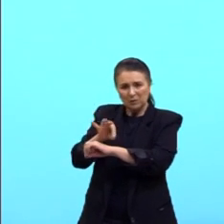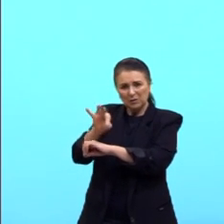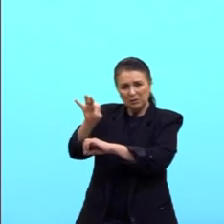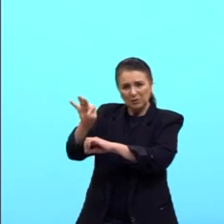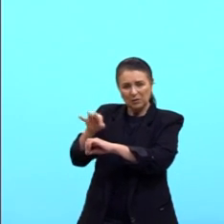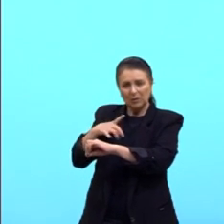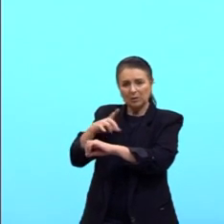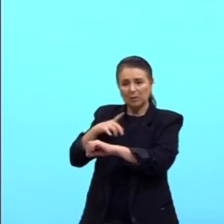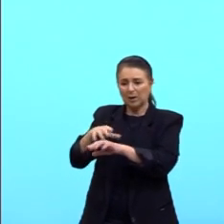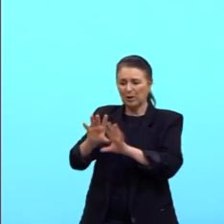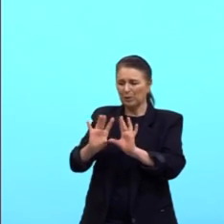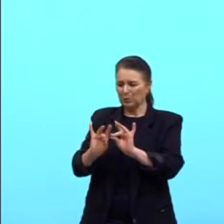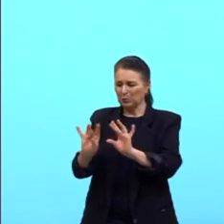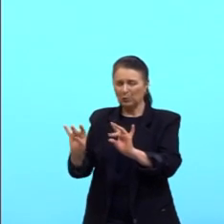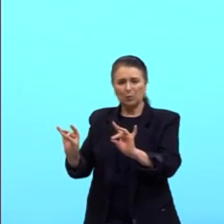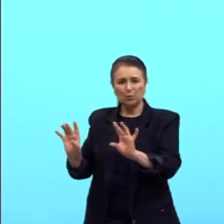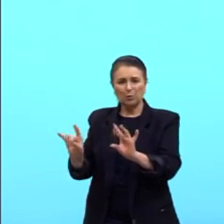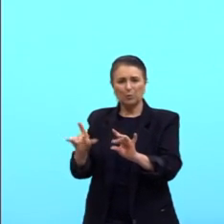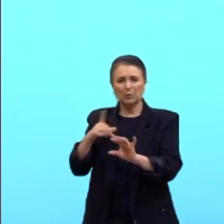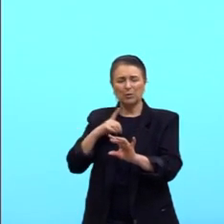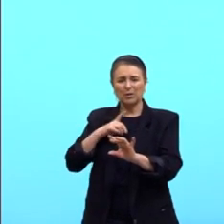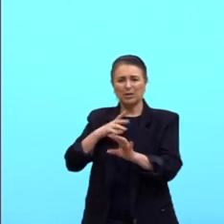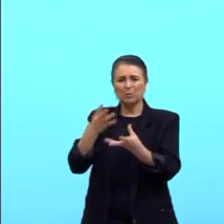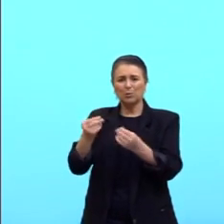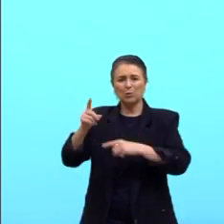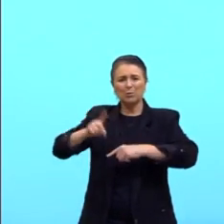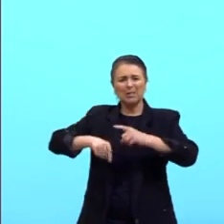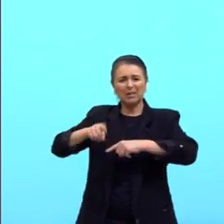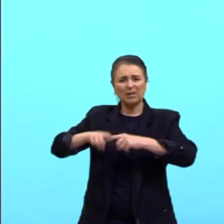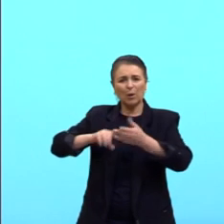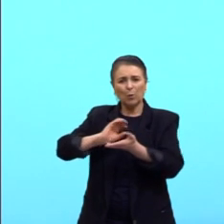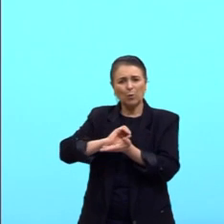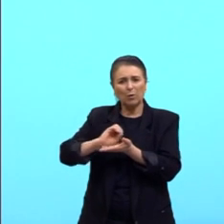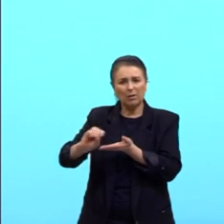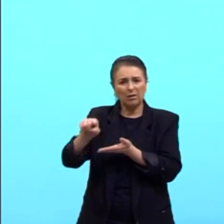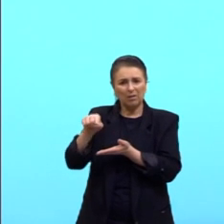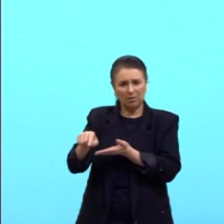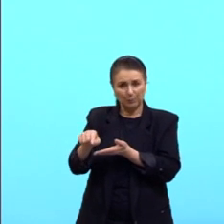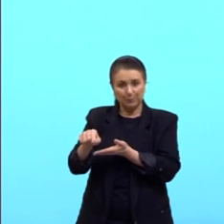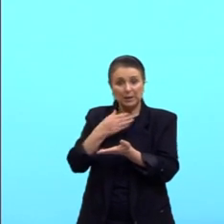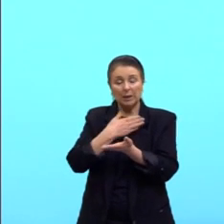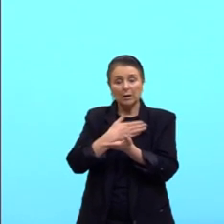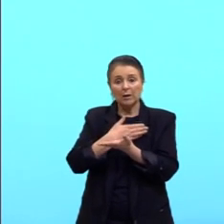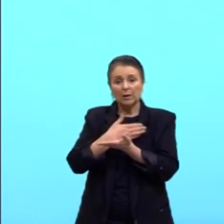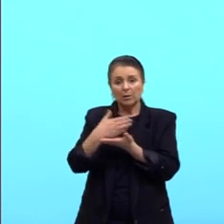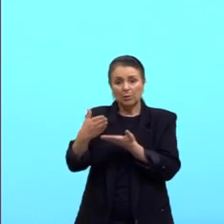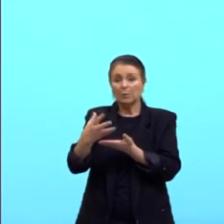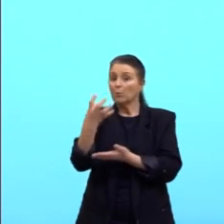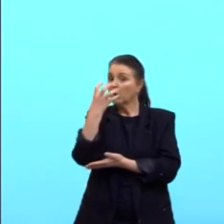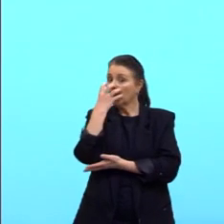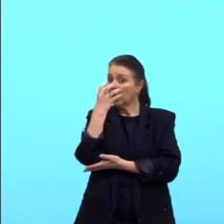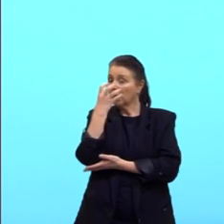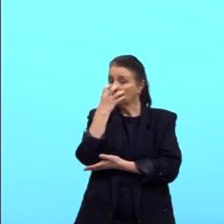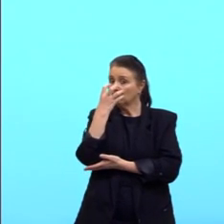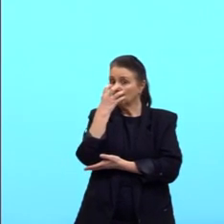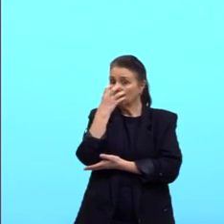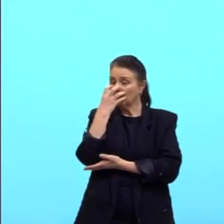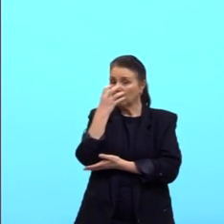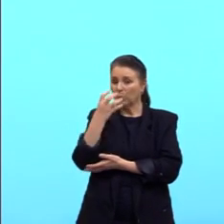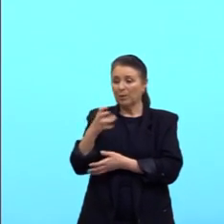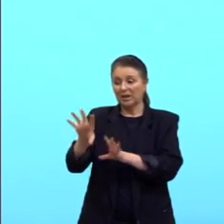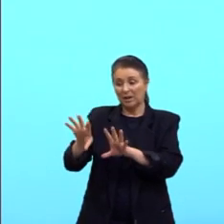locais úmidos e onde há muita matéria orgânica. O início, então, o cão, ele geralmente é